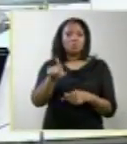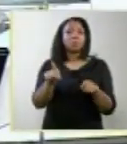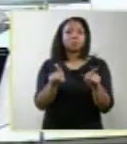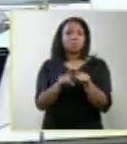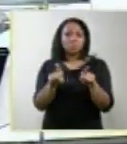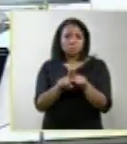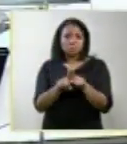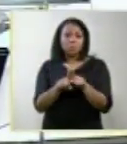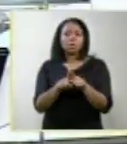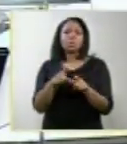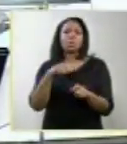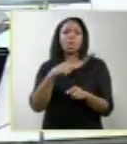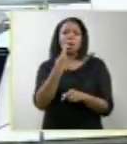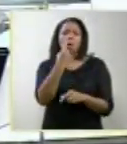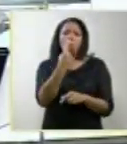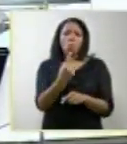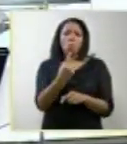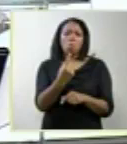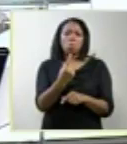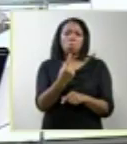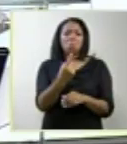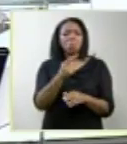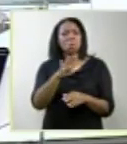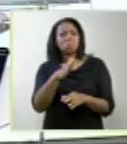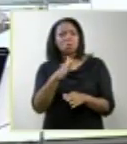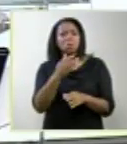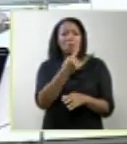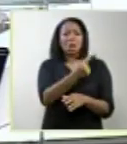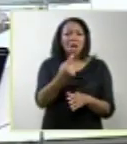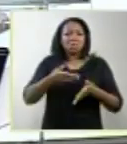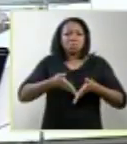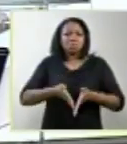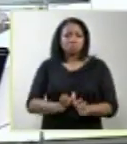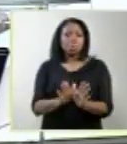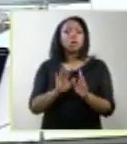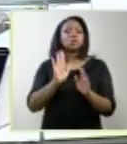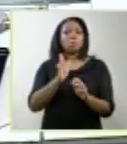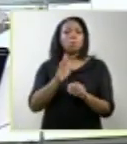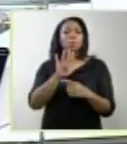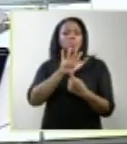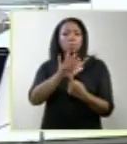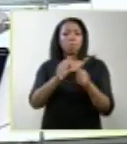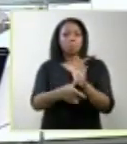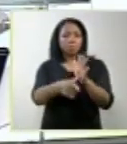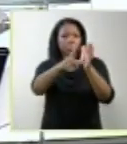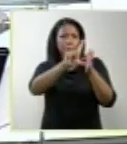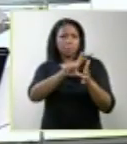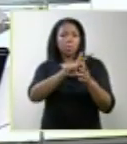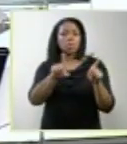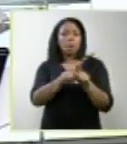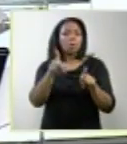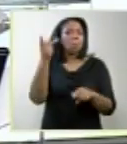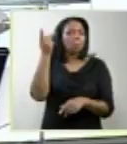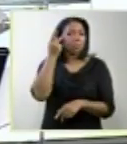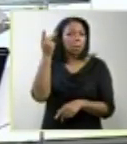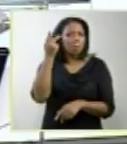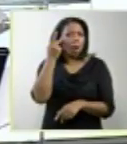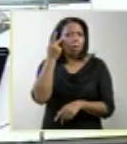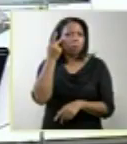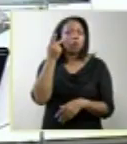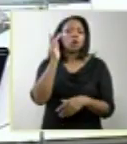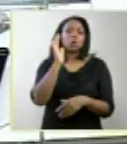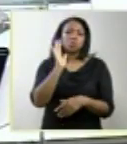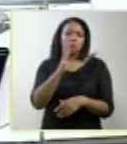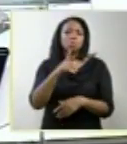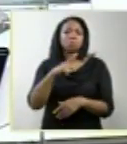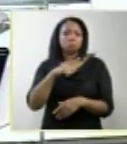em torno de um a cada mil nascimentos, mas nós podemos ver na apresentação anterior, o estado de São Paulo teve uma incidência um pouco